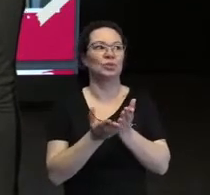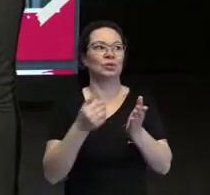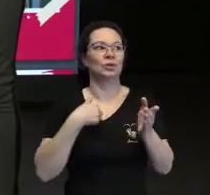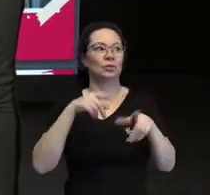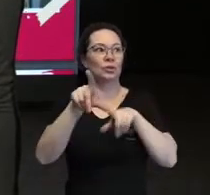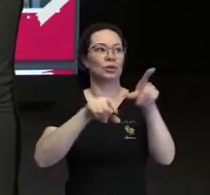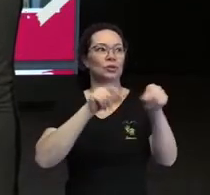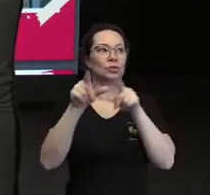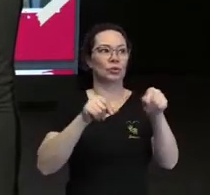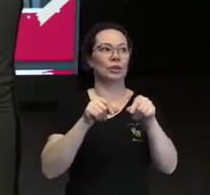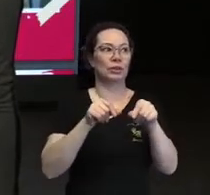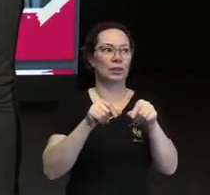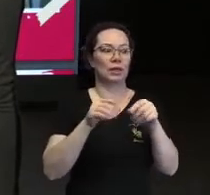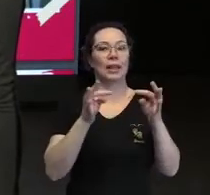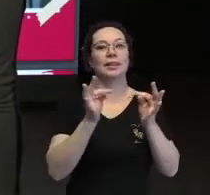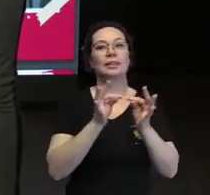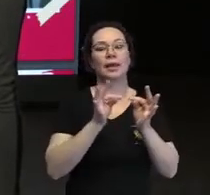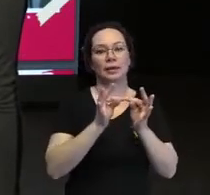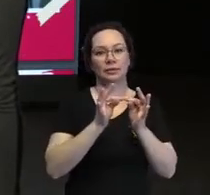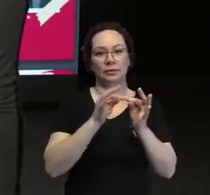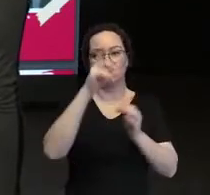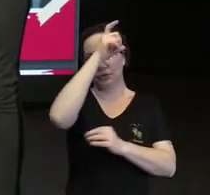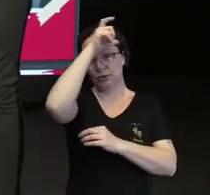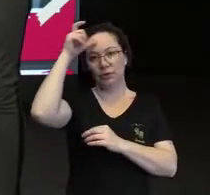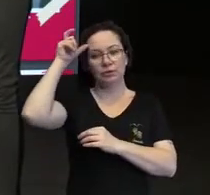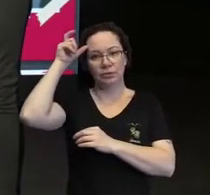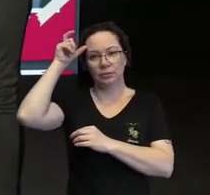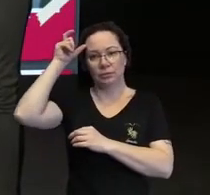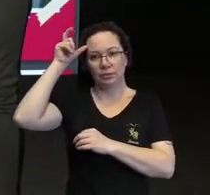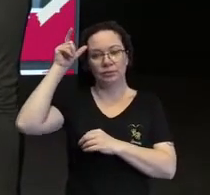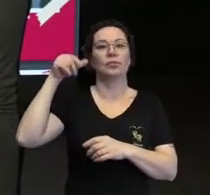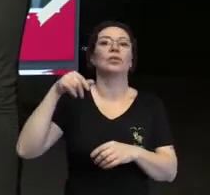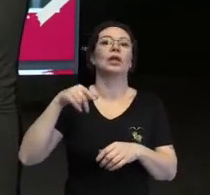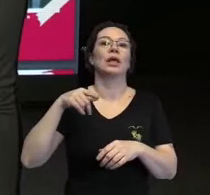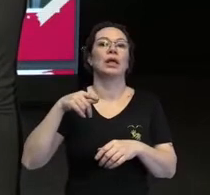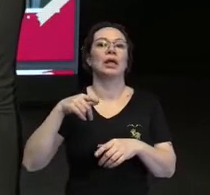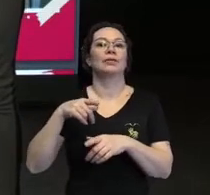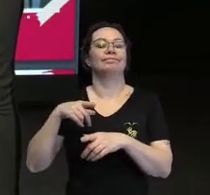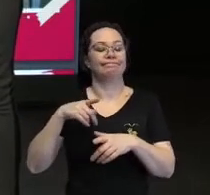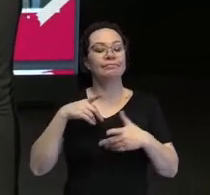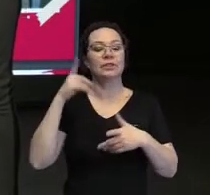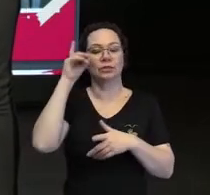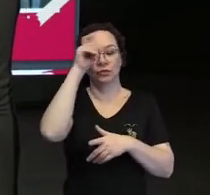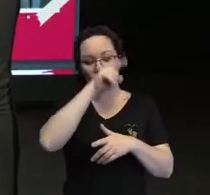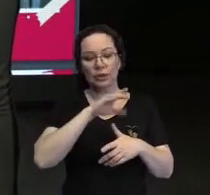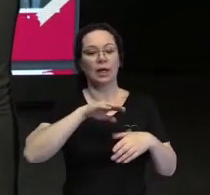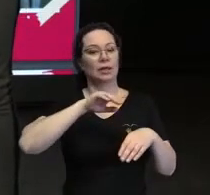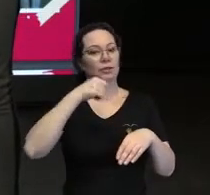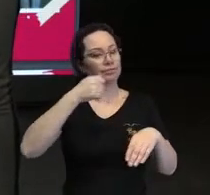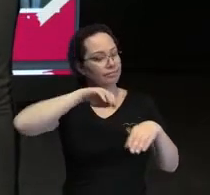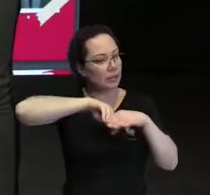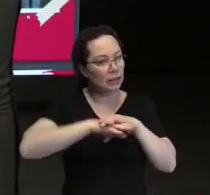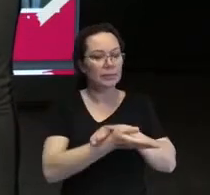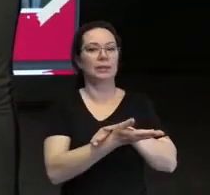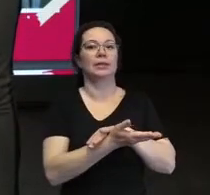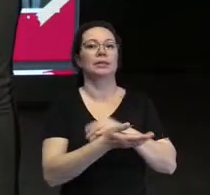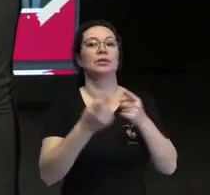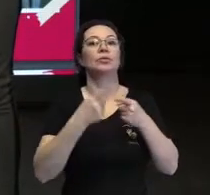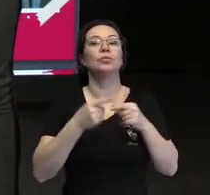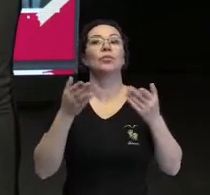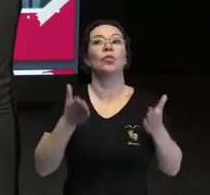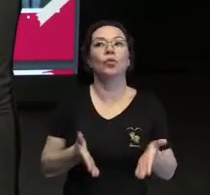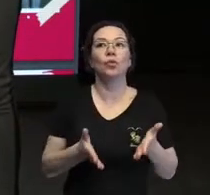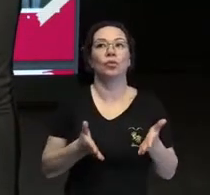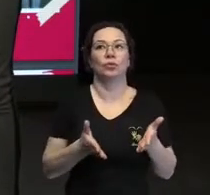o técnico de enfermagem. Passei por muitos obstáculos, muita adaptação, porque hoje,